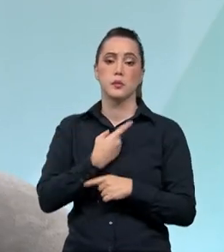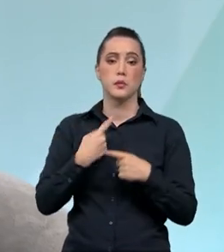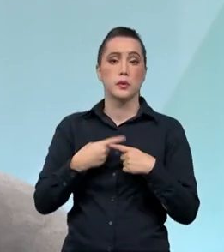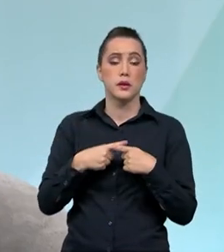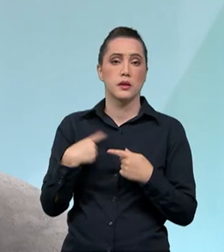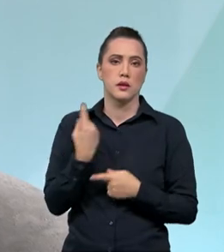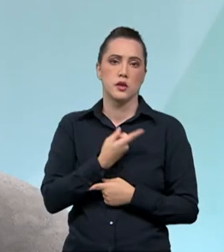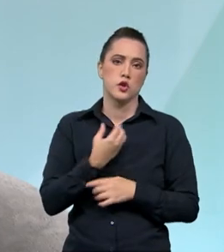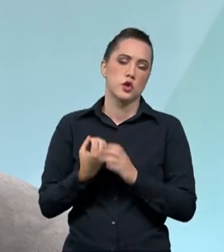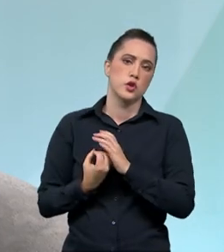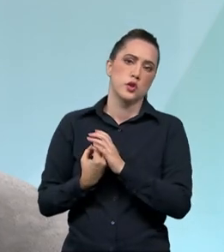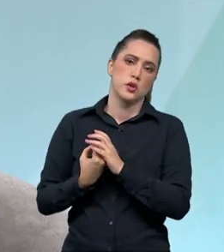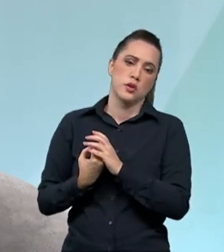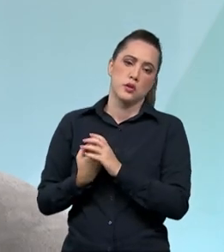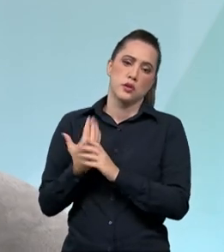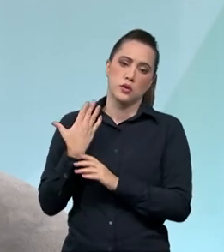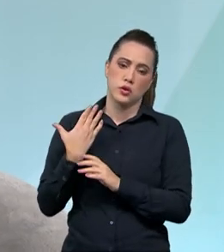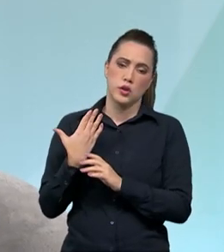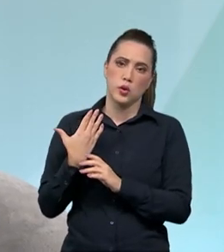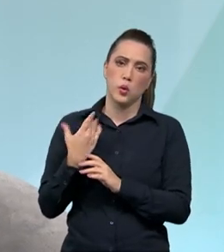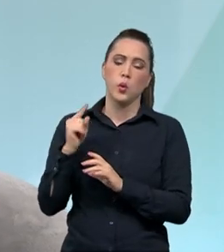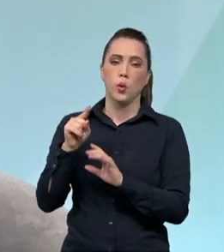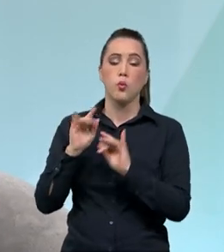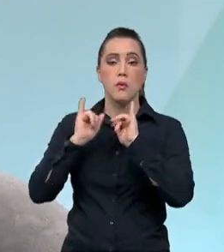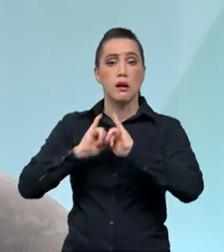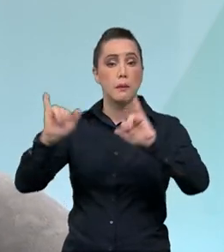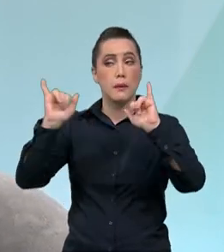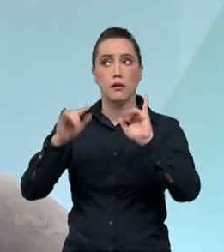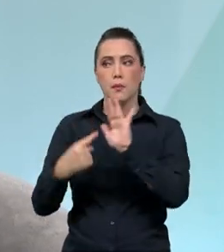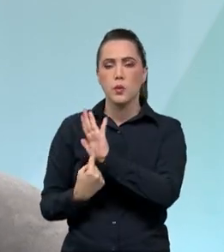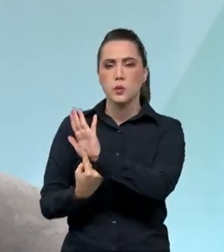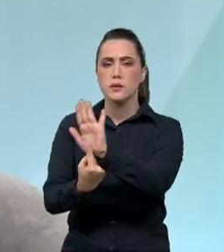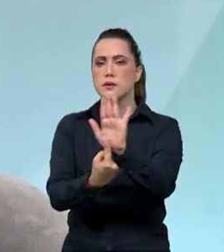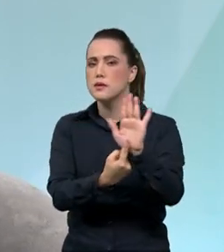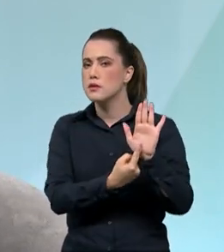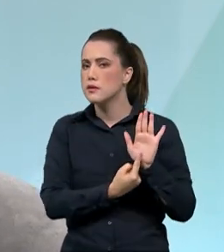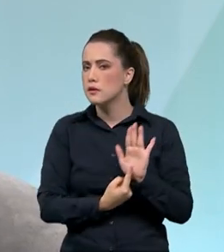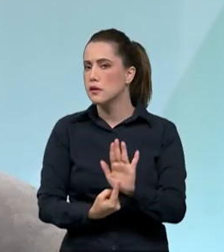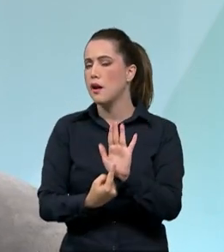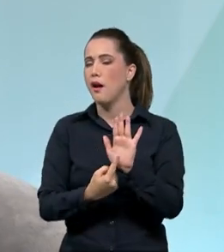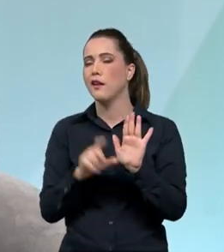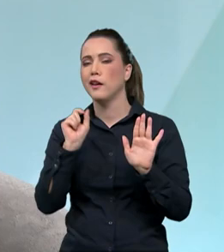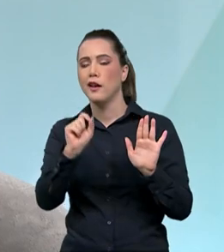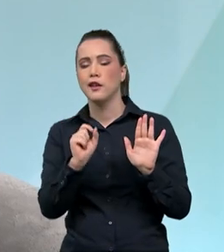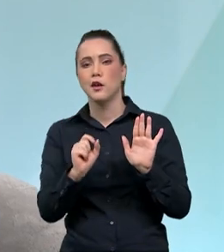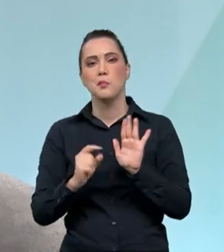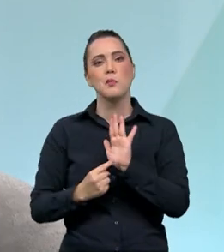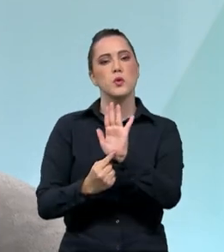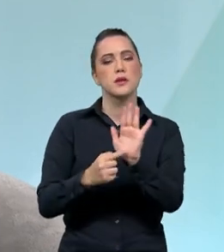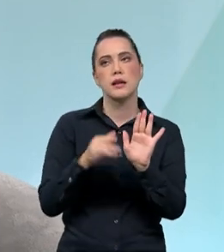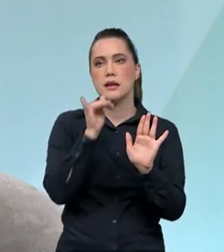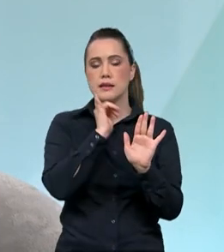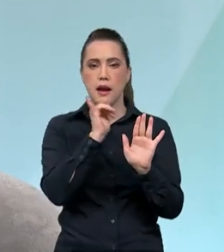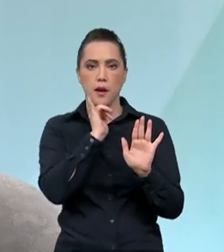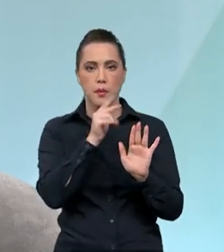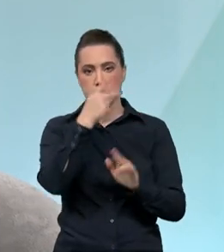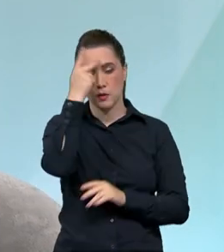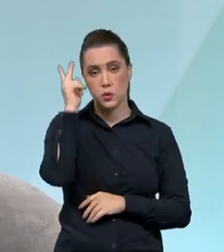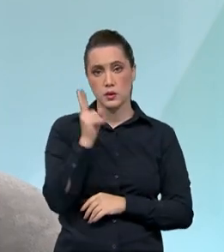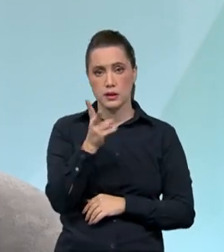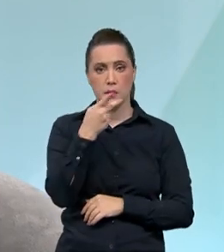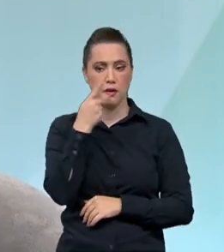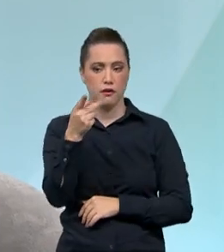a criação da campanha, o conceito da campanha era levar interjeções ditas com frequência